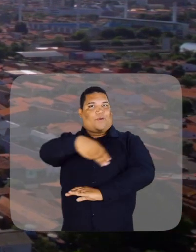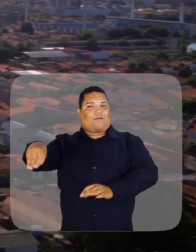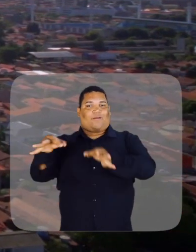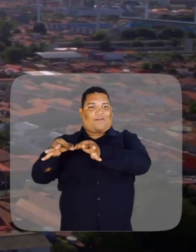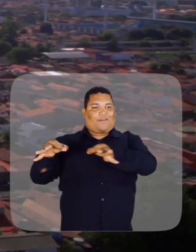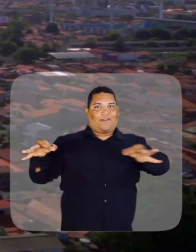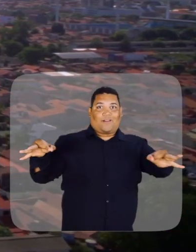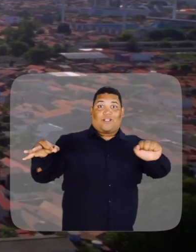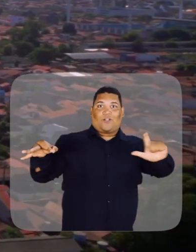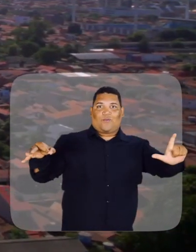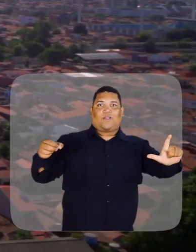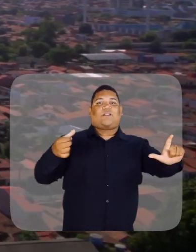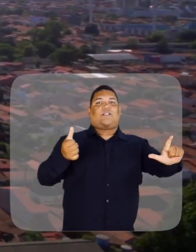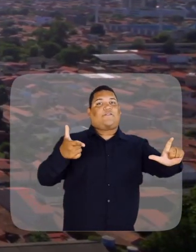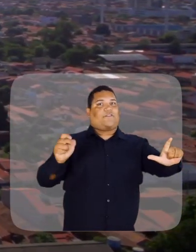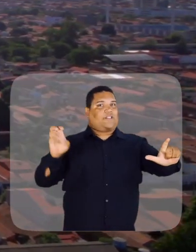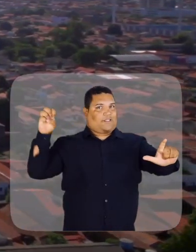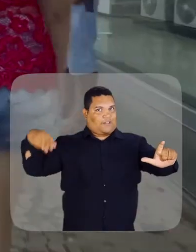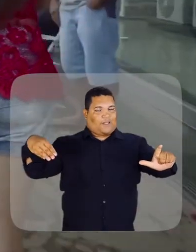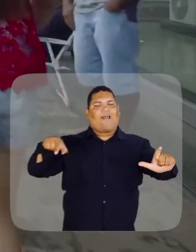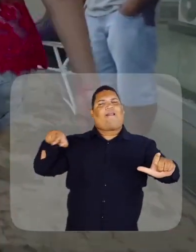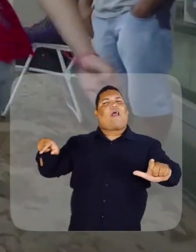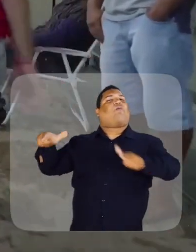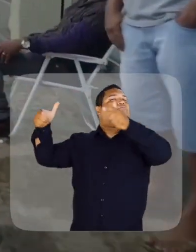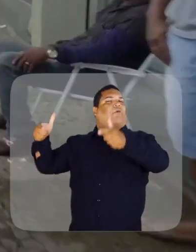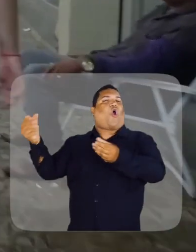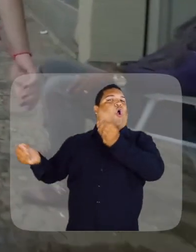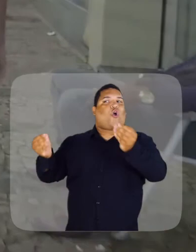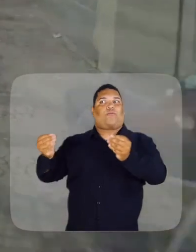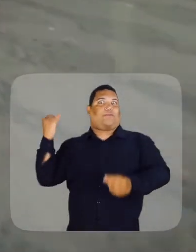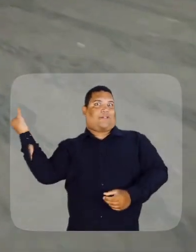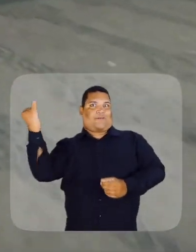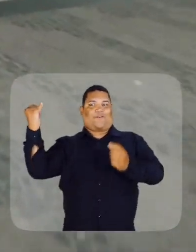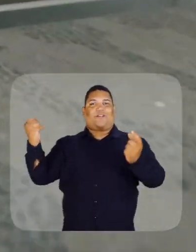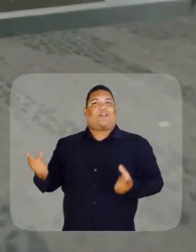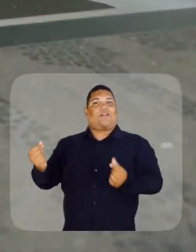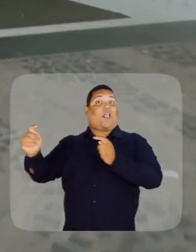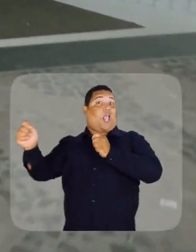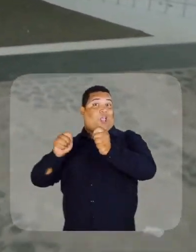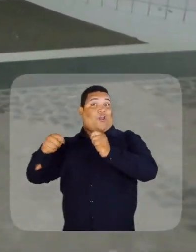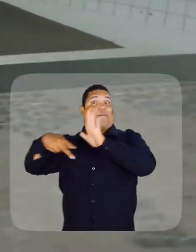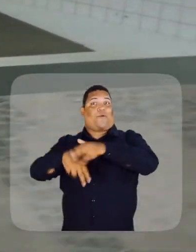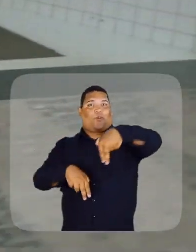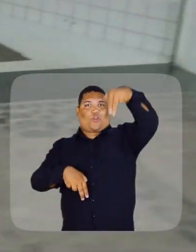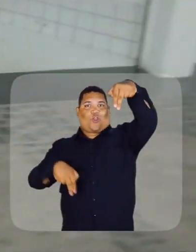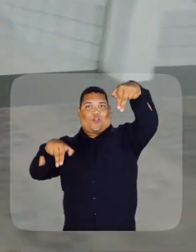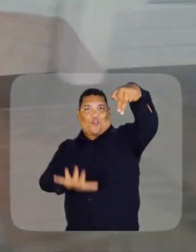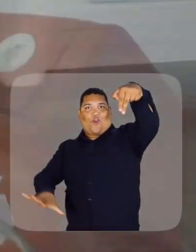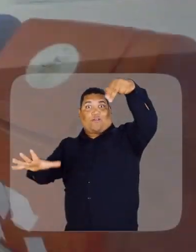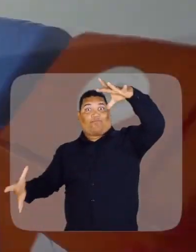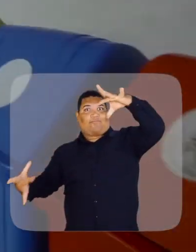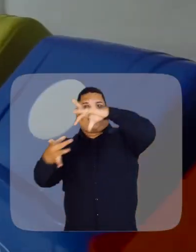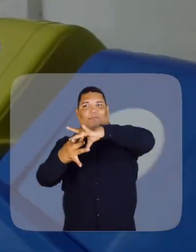626 quilômetros da capital, São Luís, a cidade é um importante eixo econômico do norte e nordeste